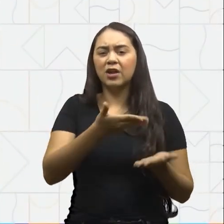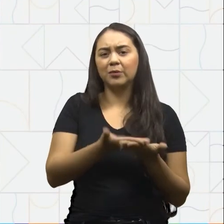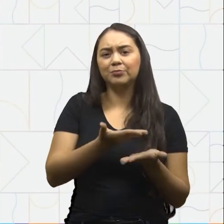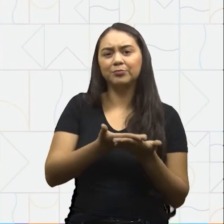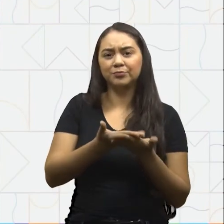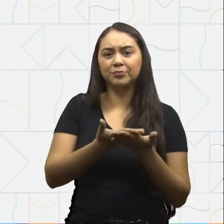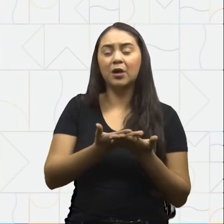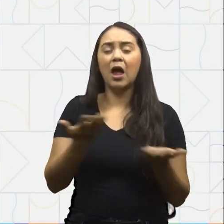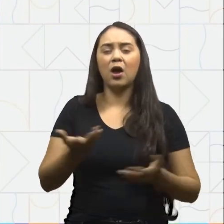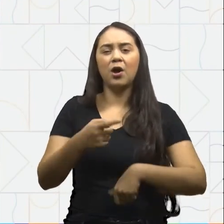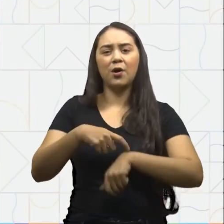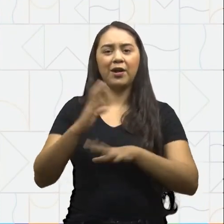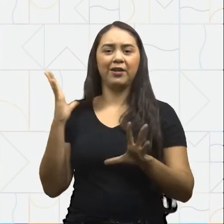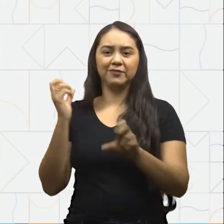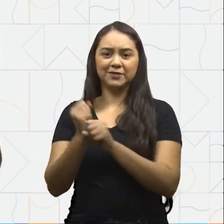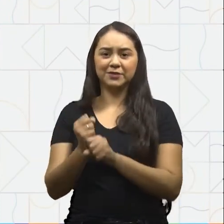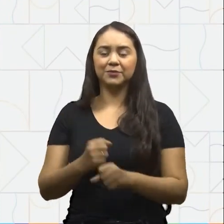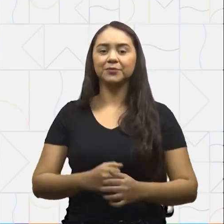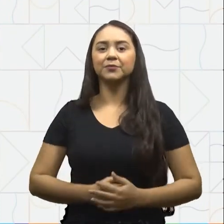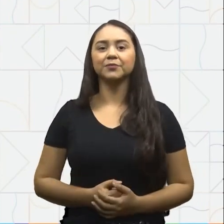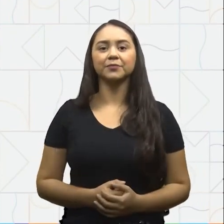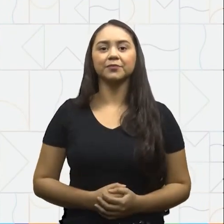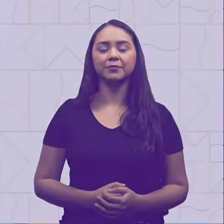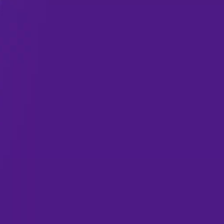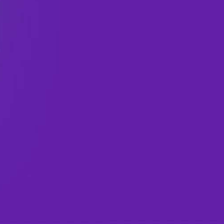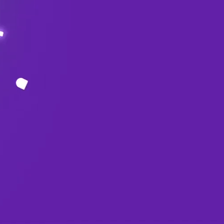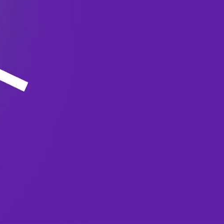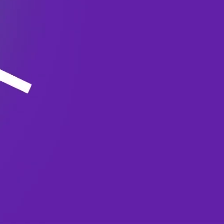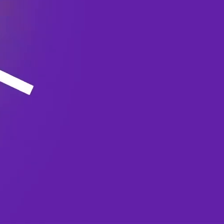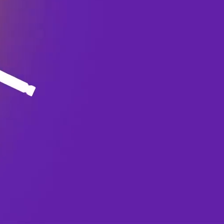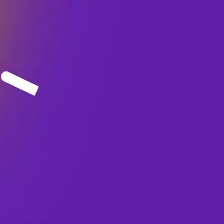na aula de hoje Chegou a hora da revisão